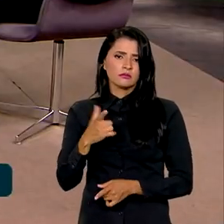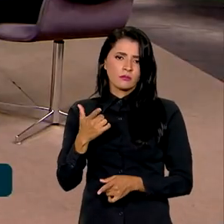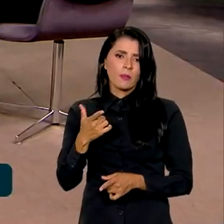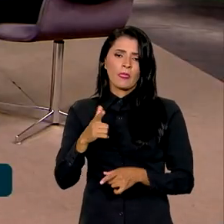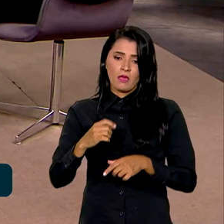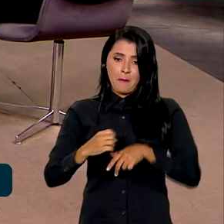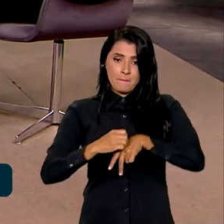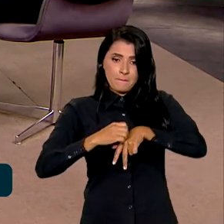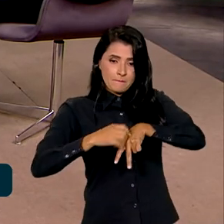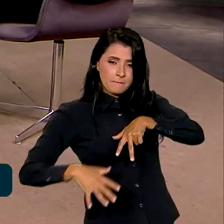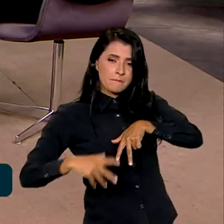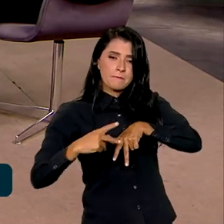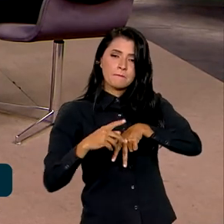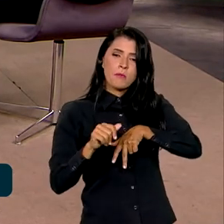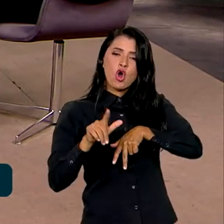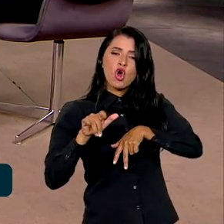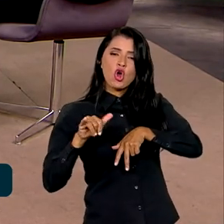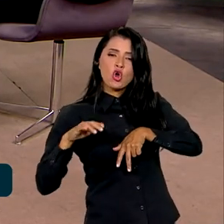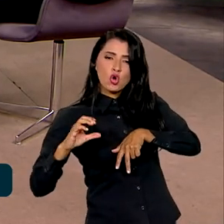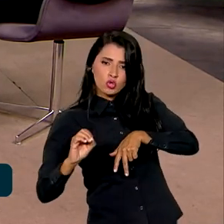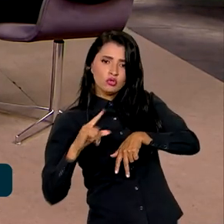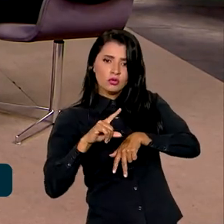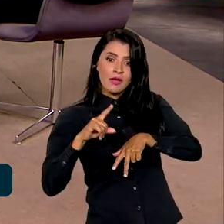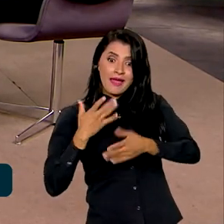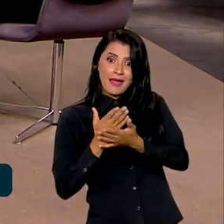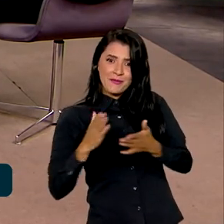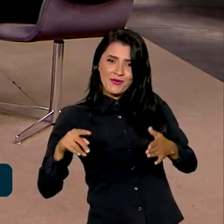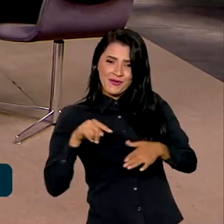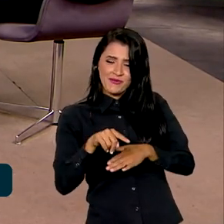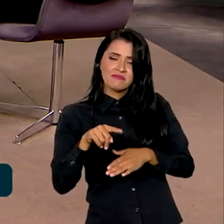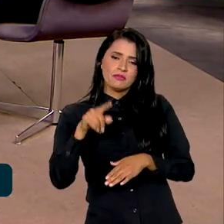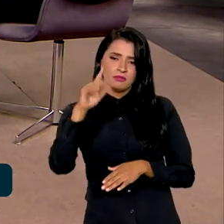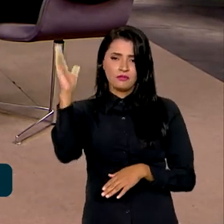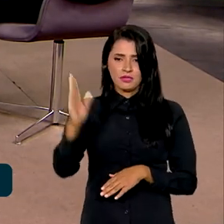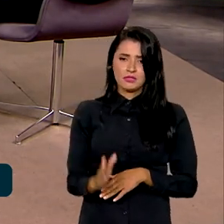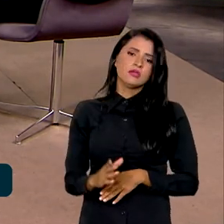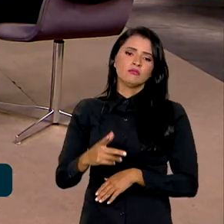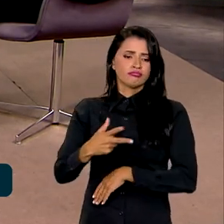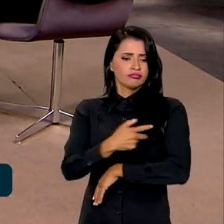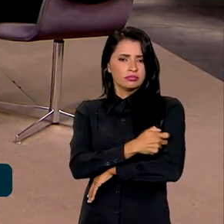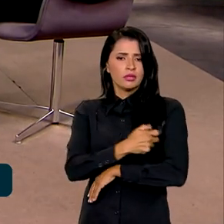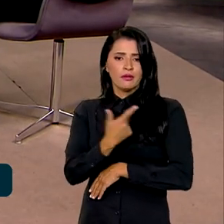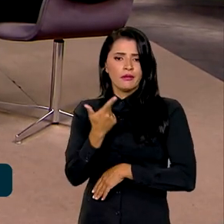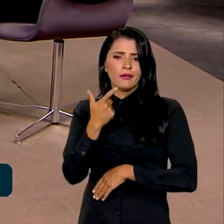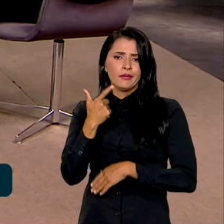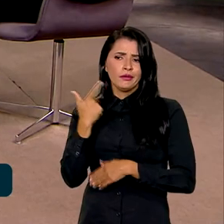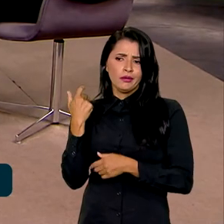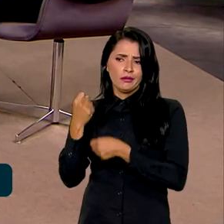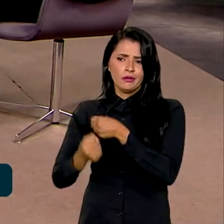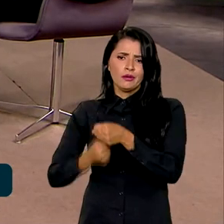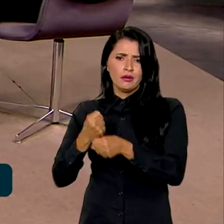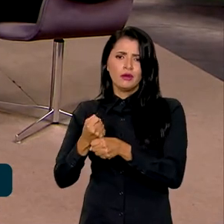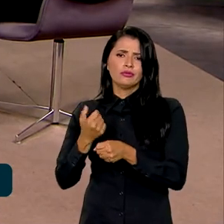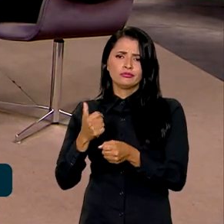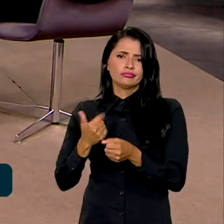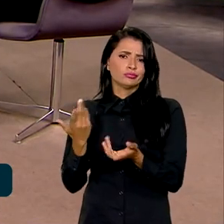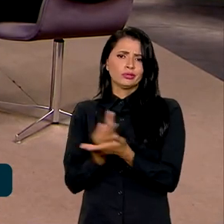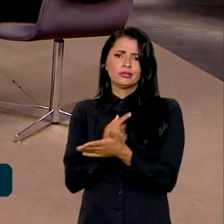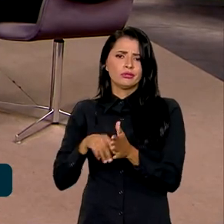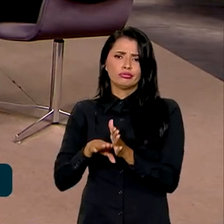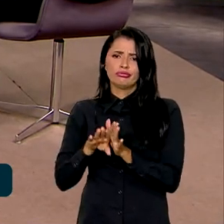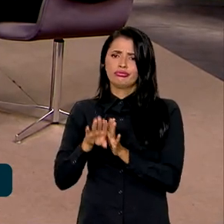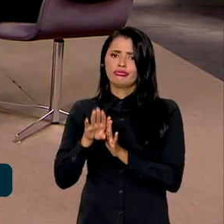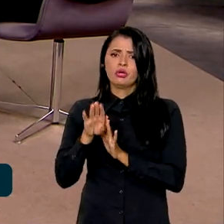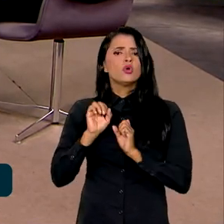polio historicamente no Brasil, o Brasil sempre teve coberturas vacinais muito altas e nós vimos isso nos últimos anos decrescer. Esse